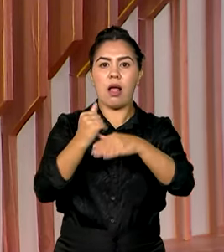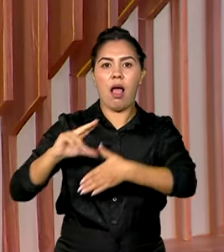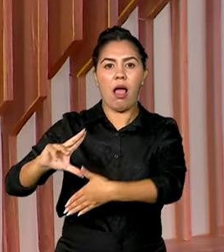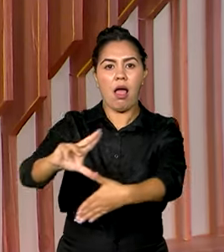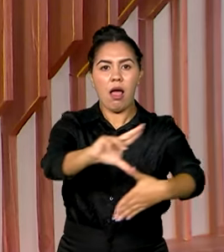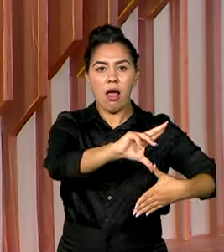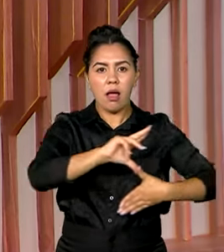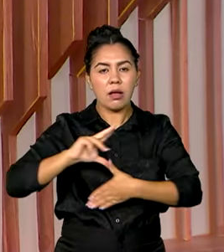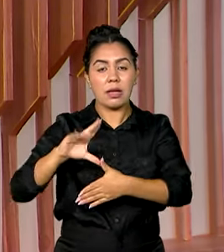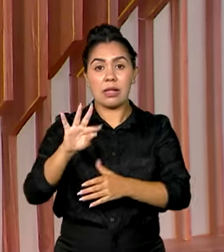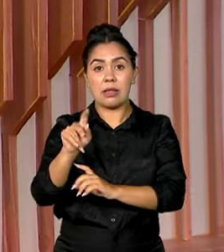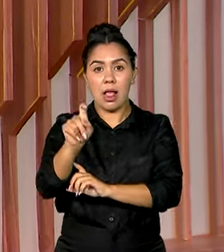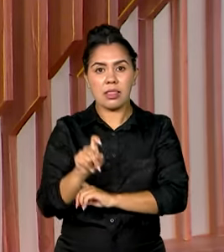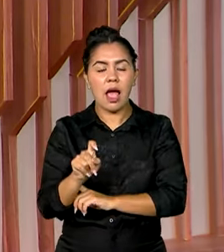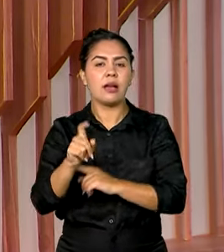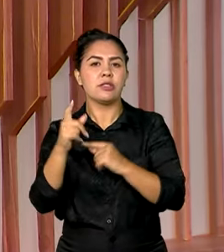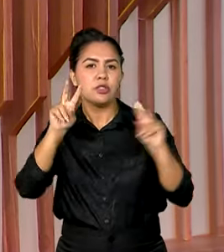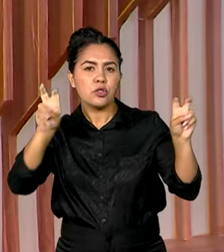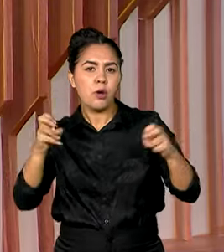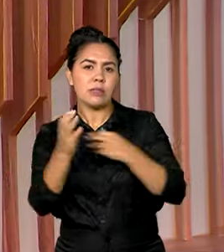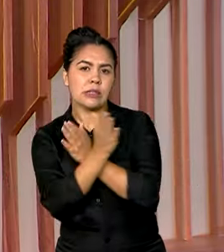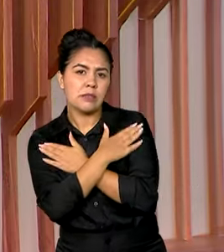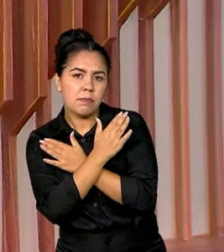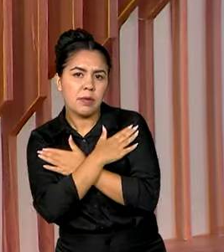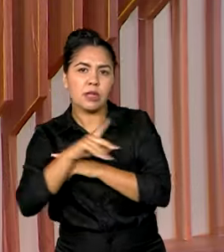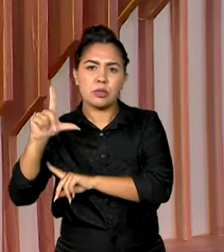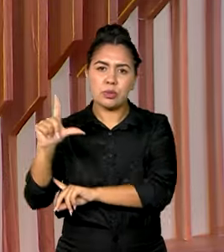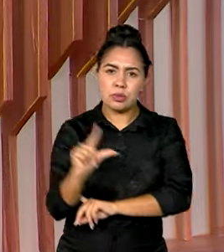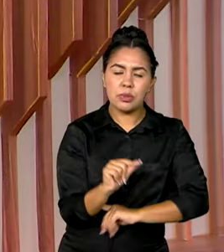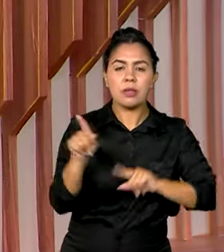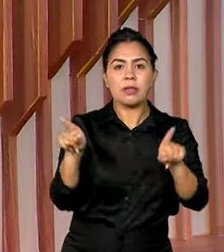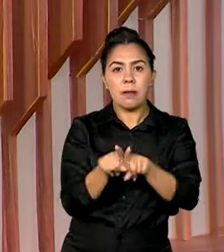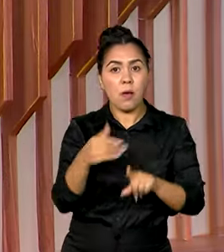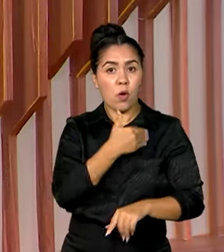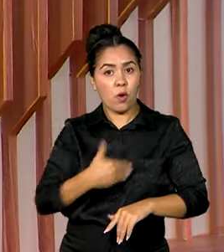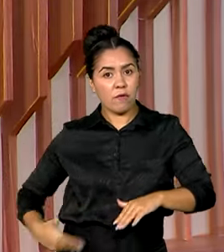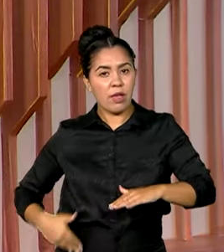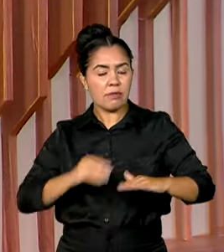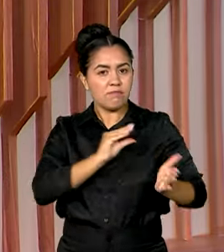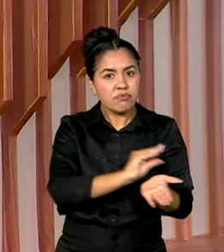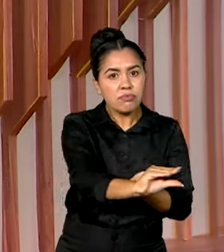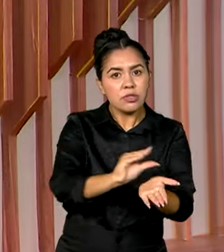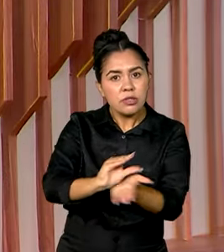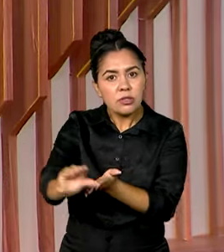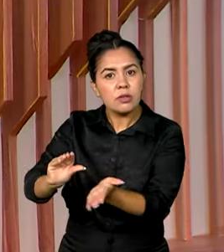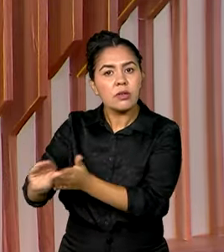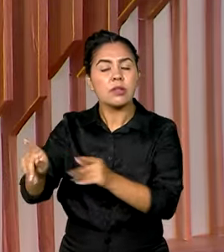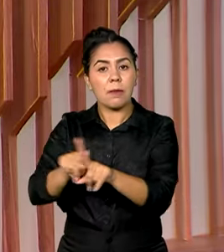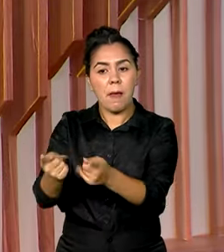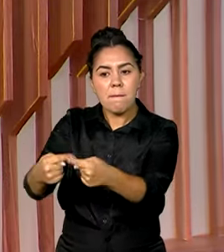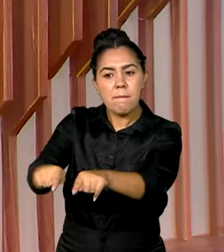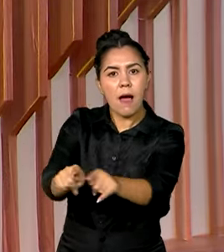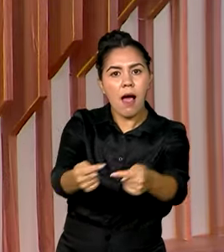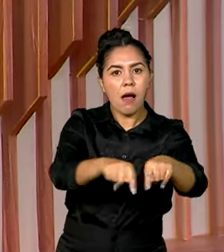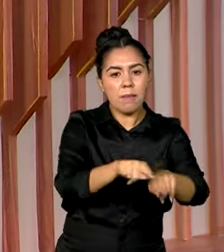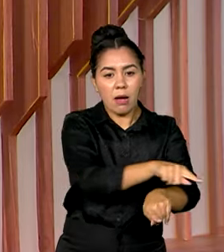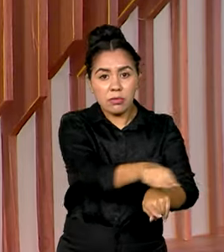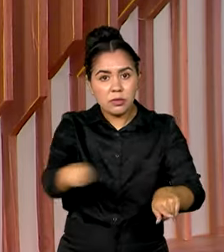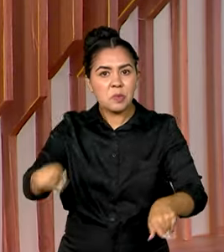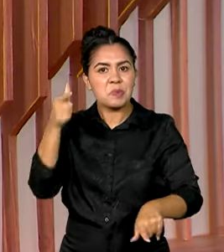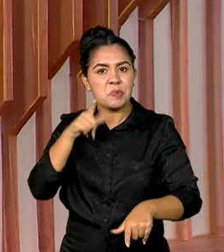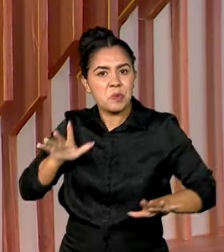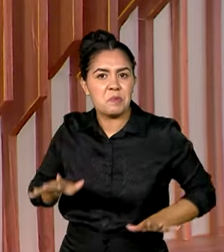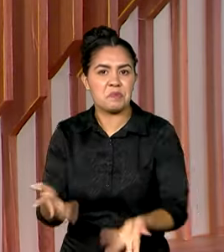nas taxas de desemprego, os investimentos do governo e políticas de crédito para o setor impulsionaram os